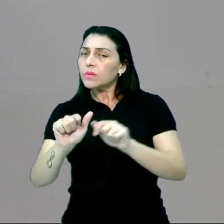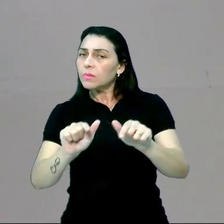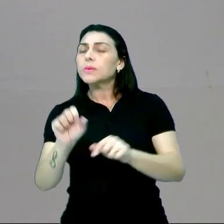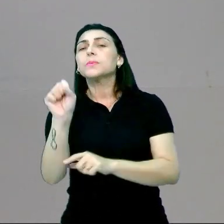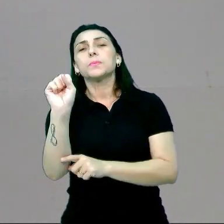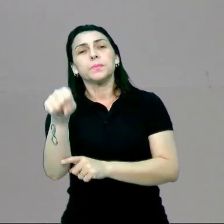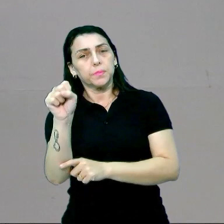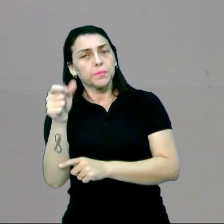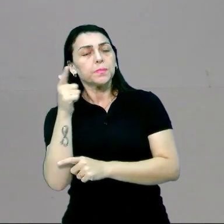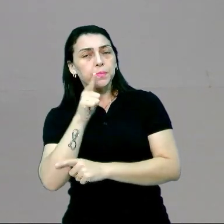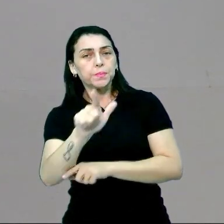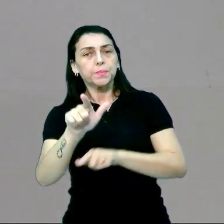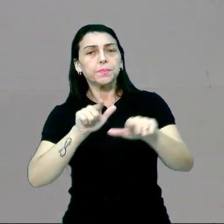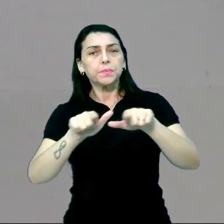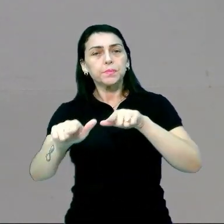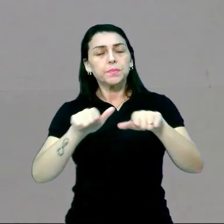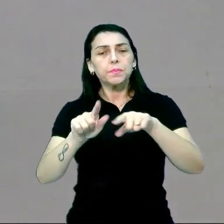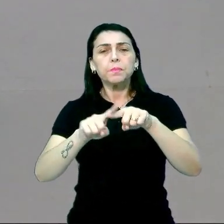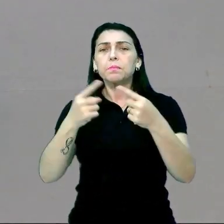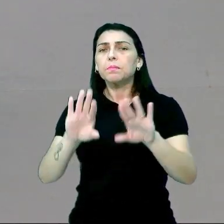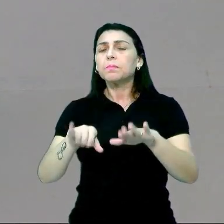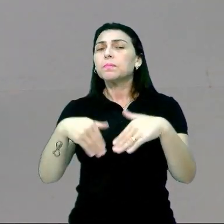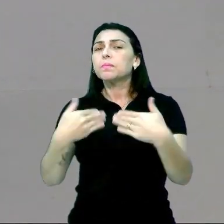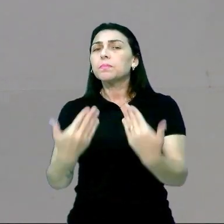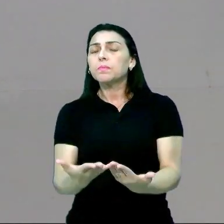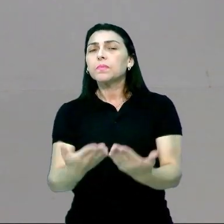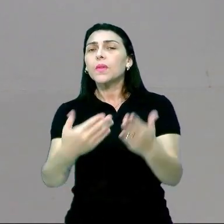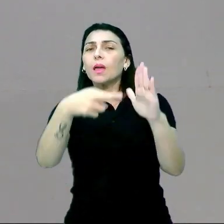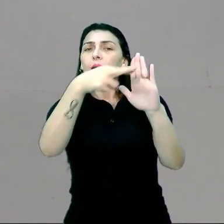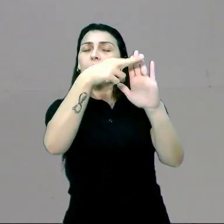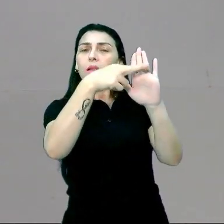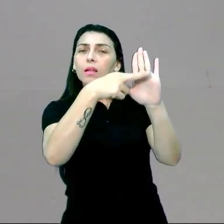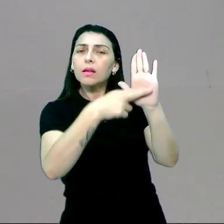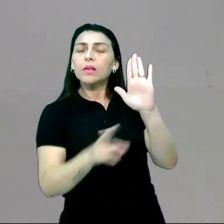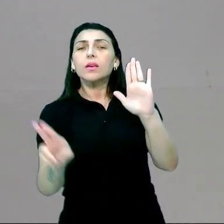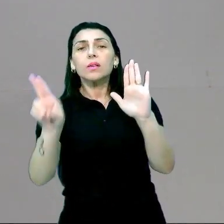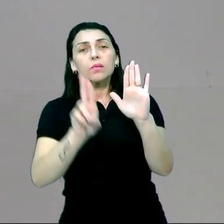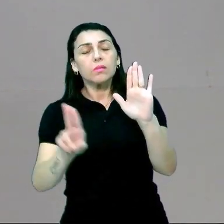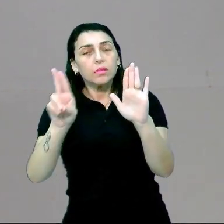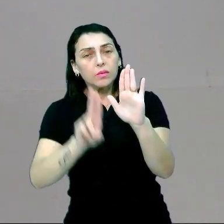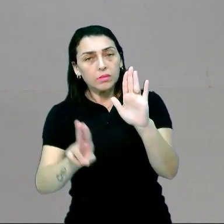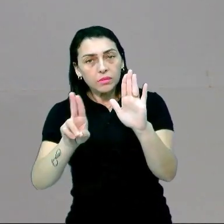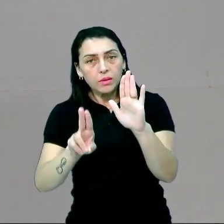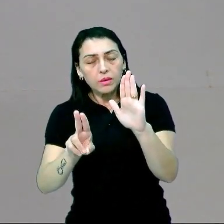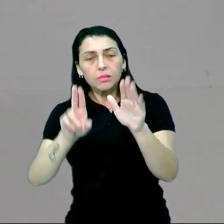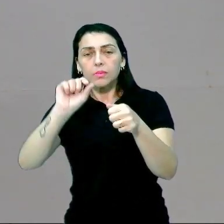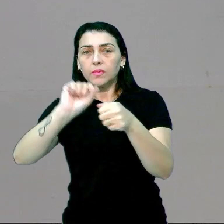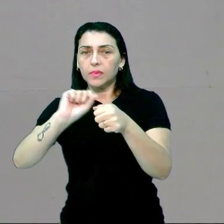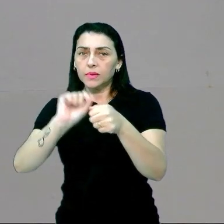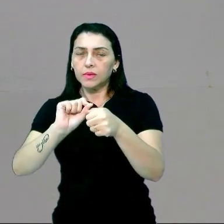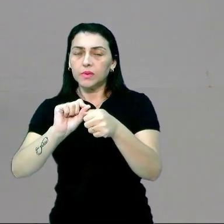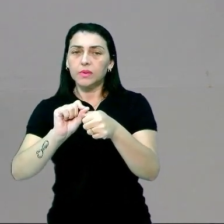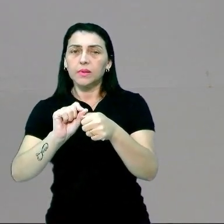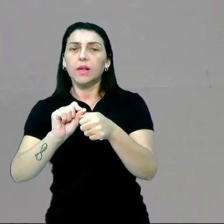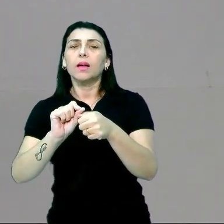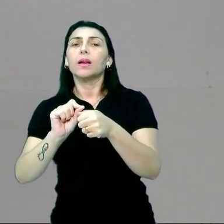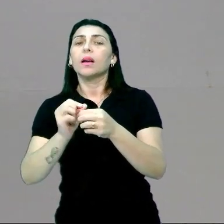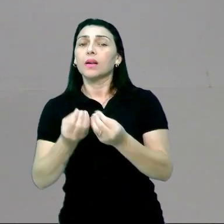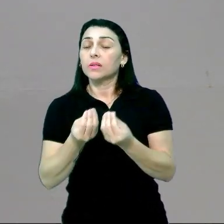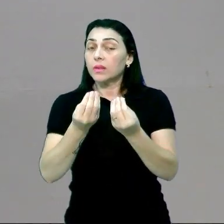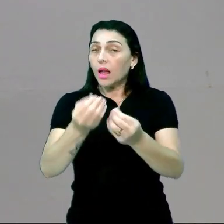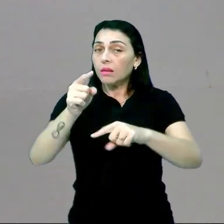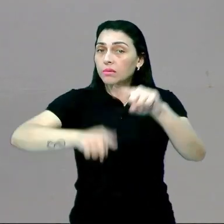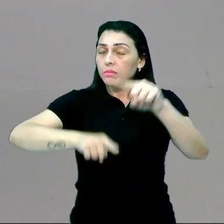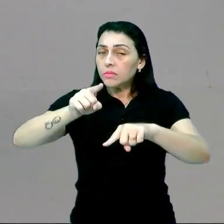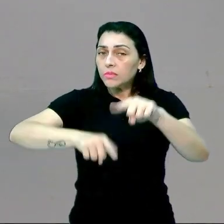Sim, ele está dando resultados. Mas qual é o parâmetro que é utilizado para definir isso? Justamente, a entrega dos